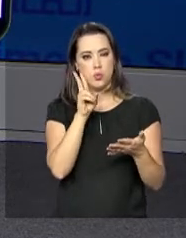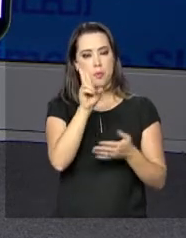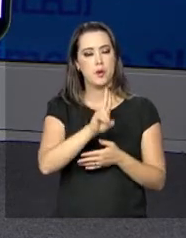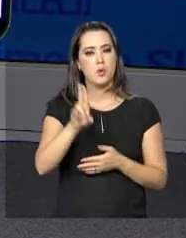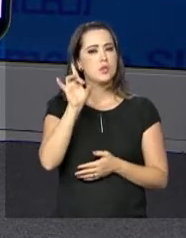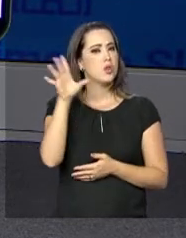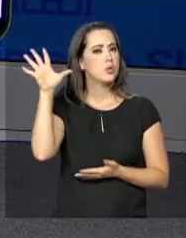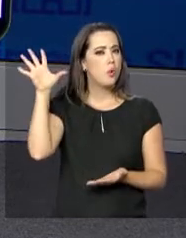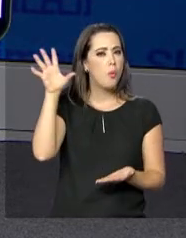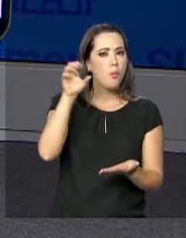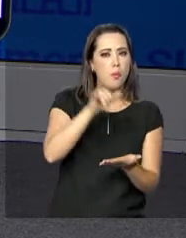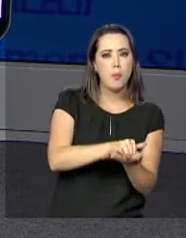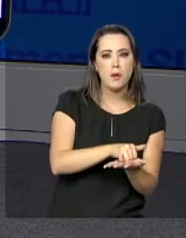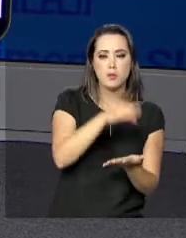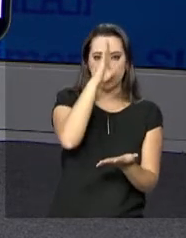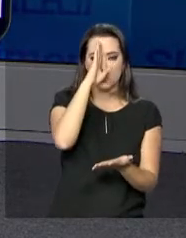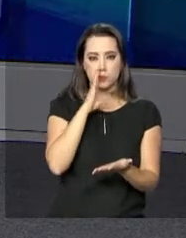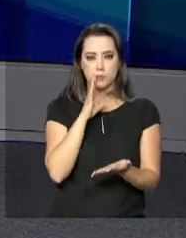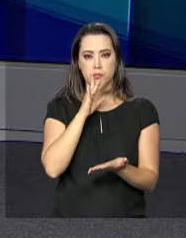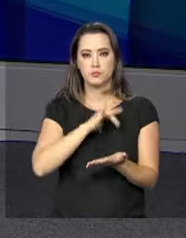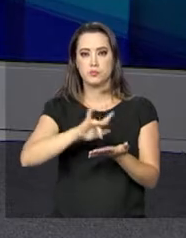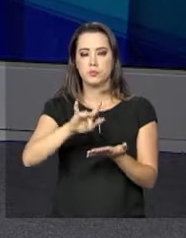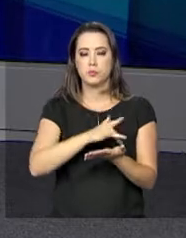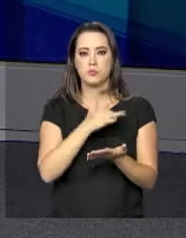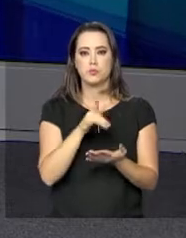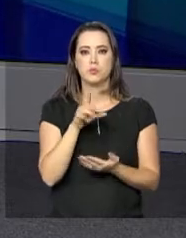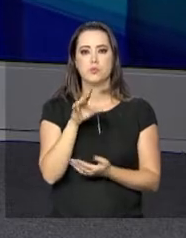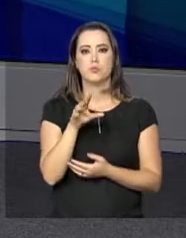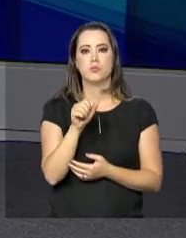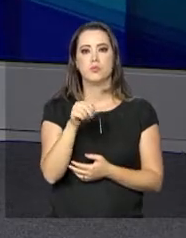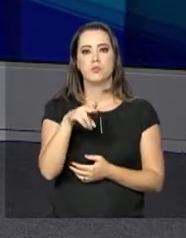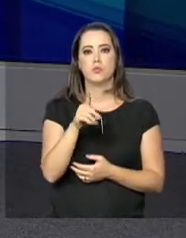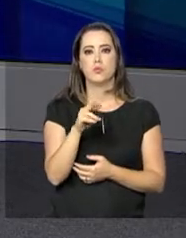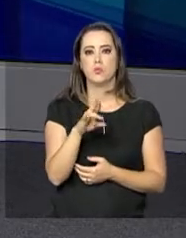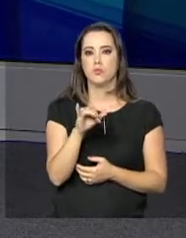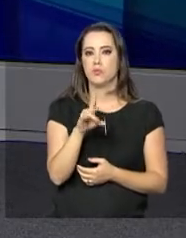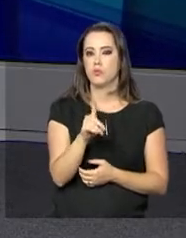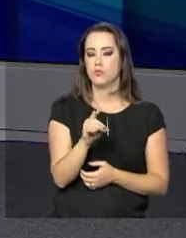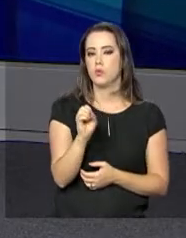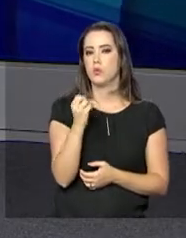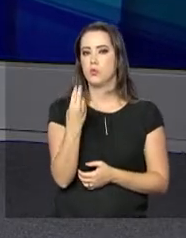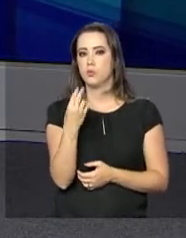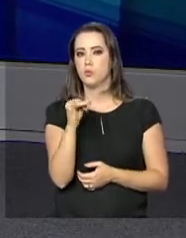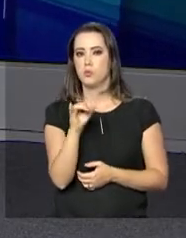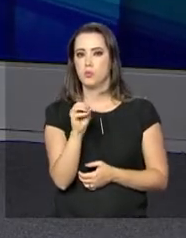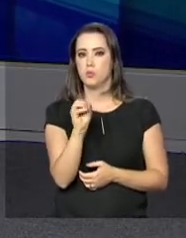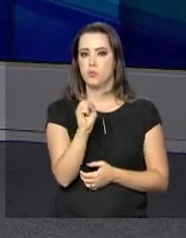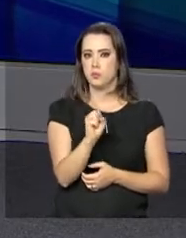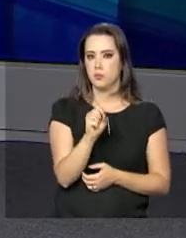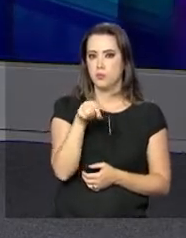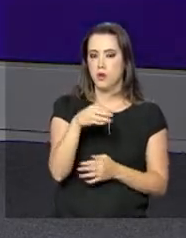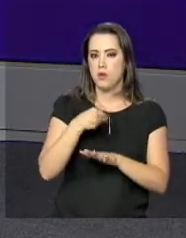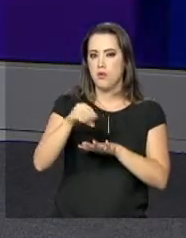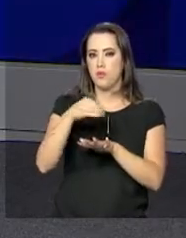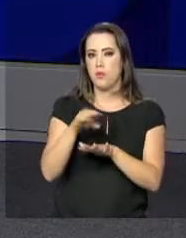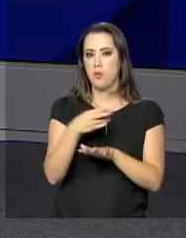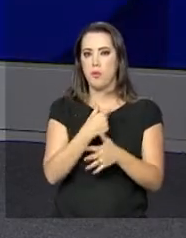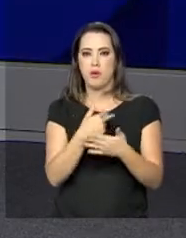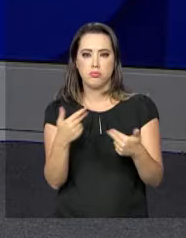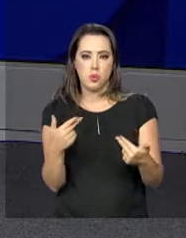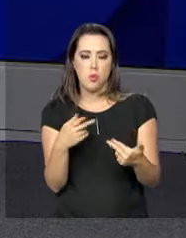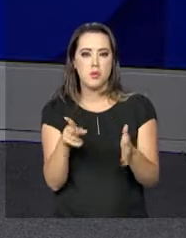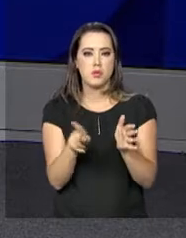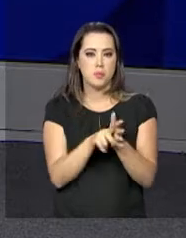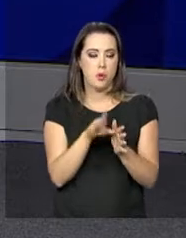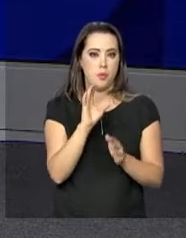basta baixar o aplicativo de graça pelo celular na loja virtual dos sistemas Android ou iOS e informar alguns dados,